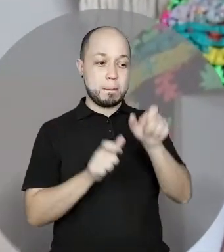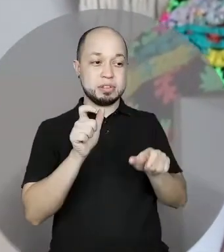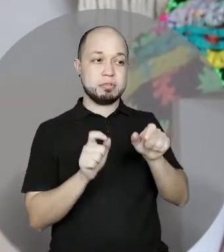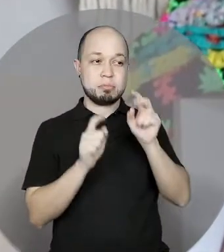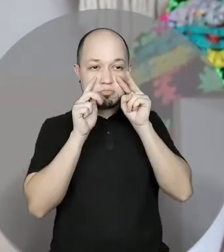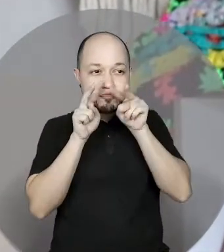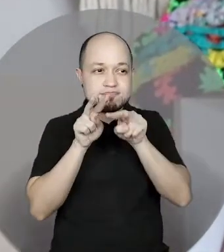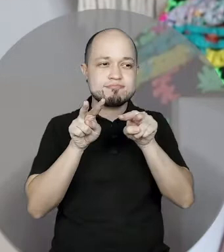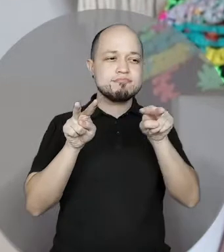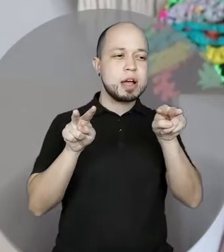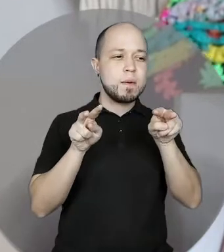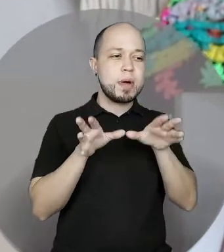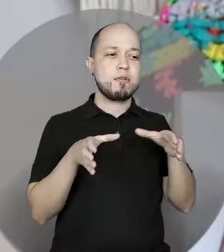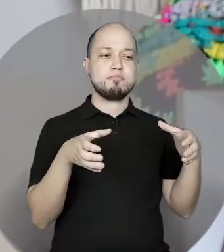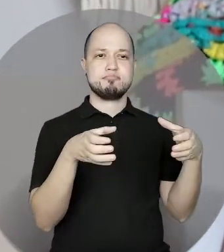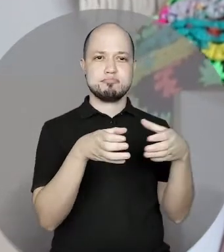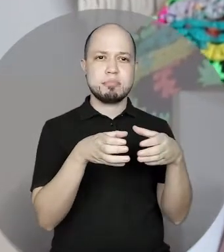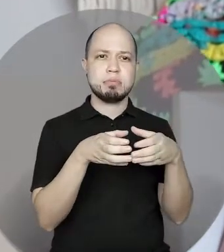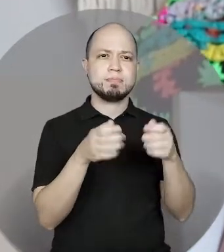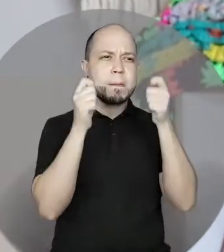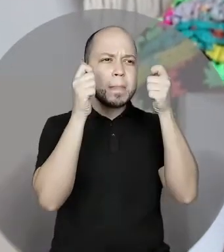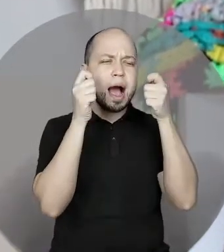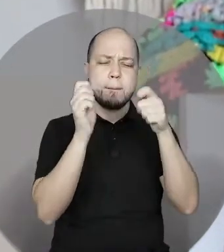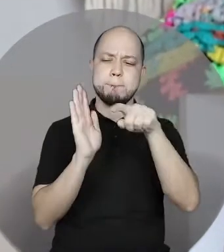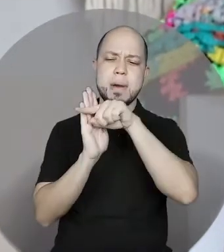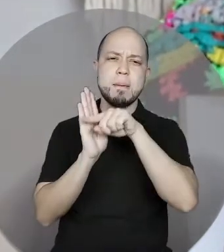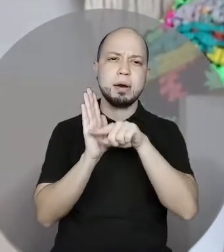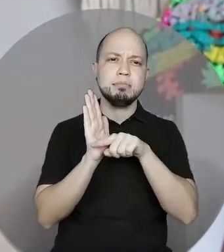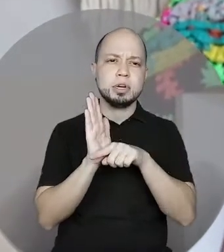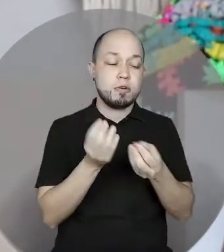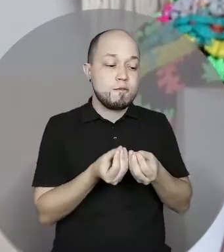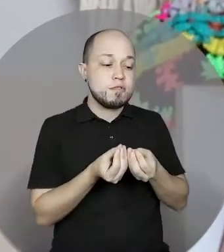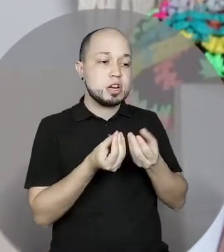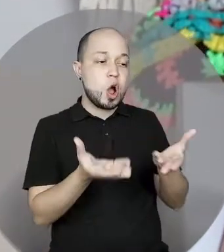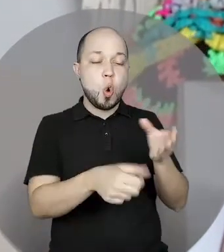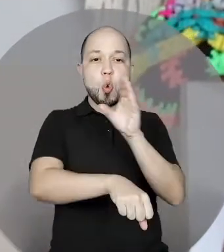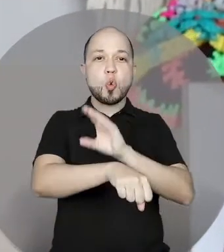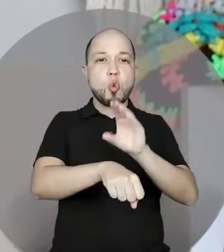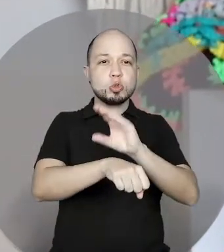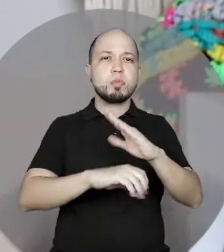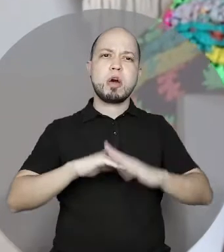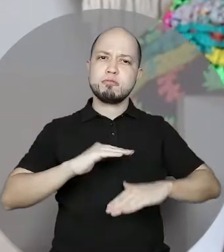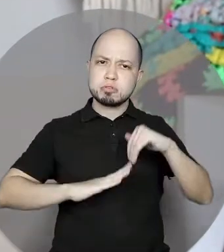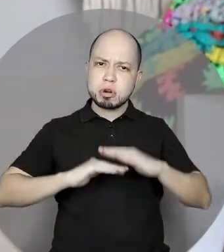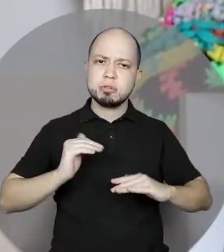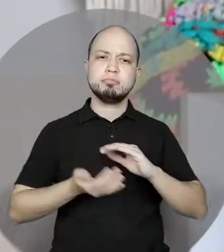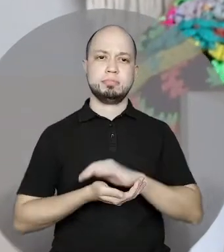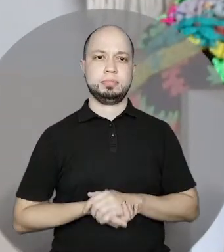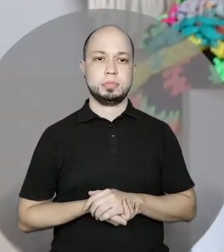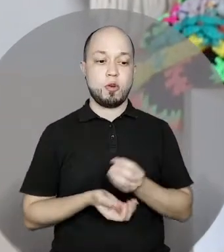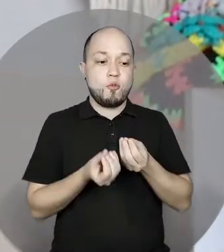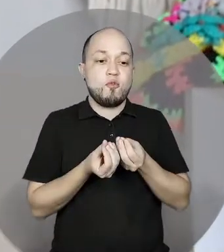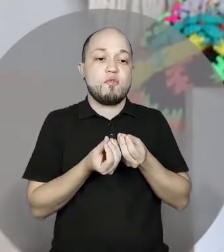comunidade de fazer reivindicações, de poder oferecer um curso profissionalizante, de poder oferecer